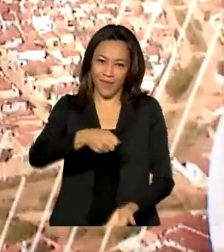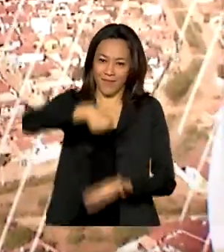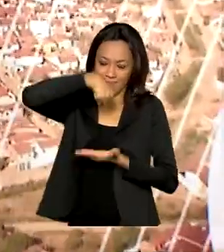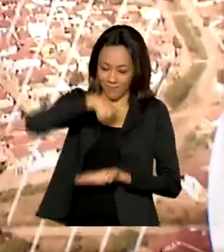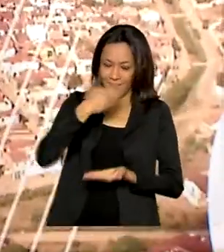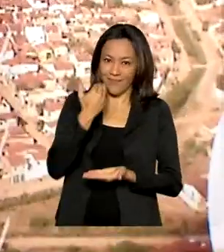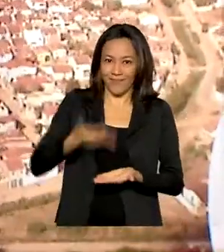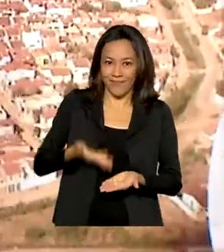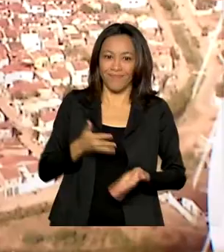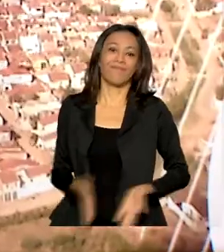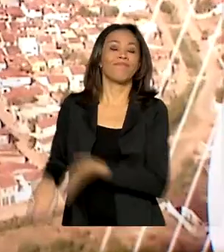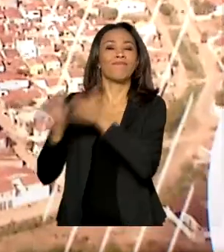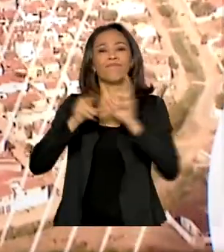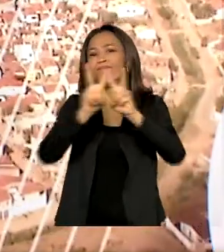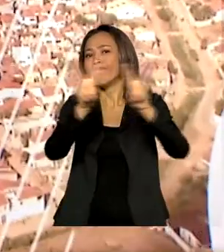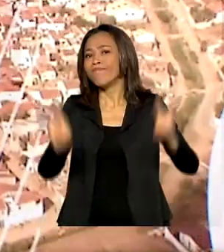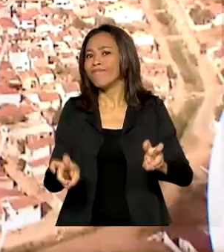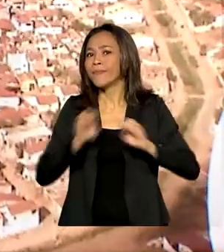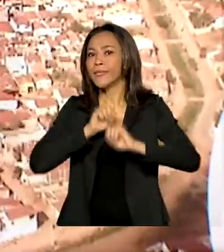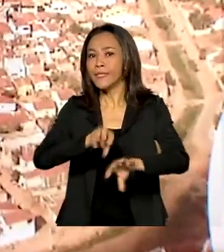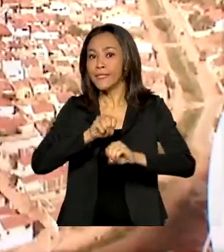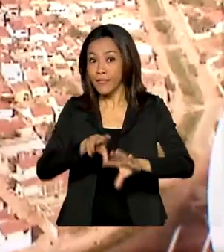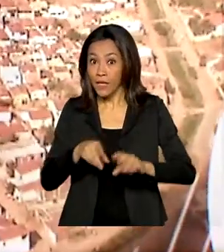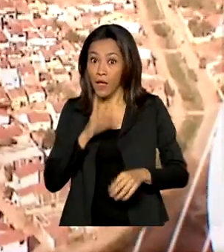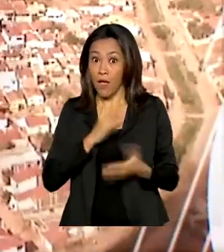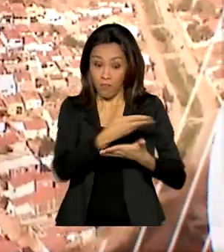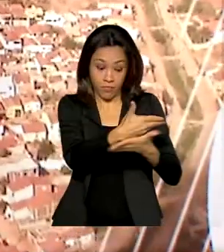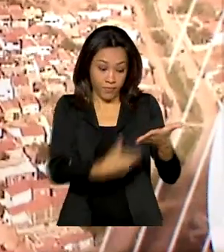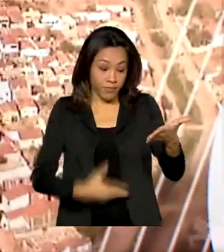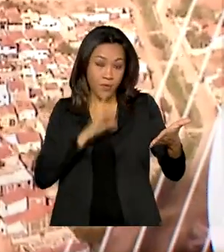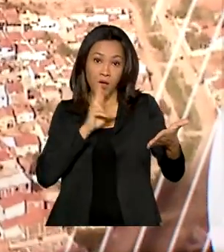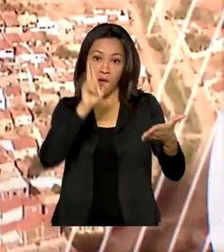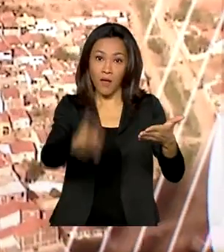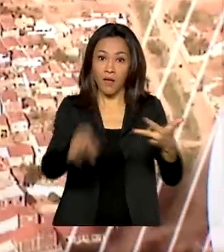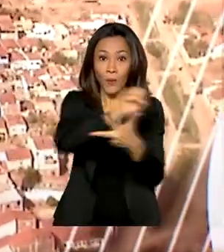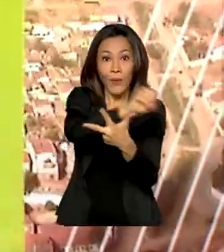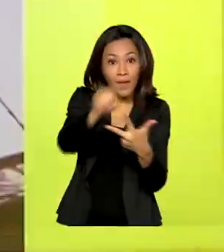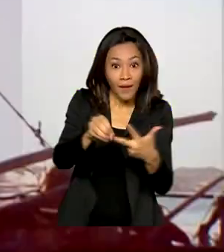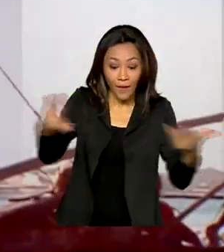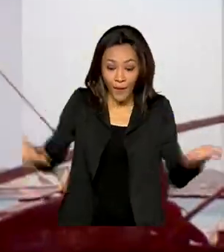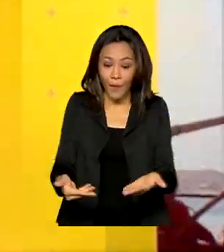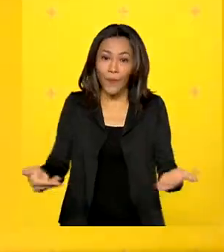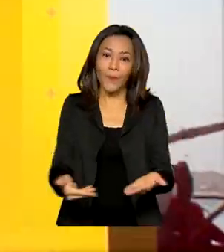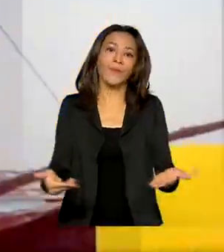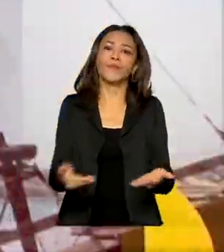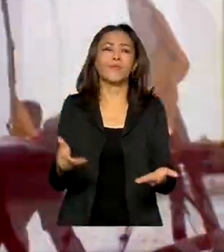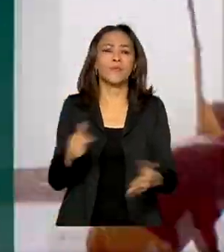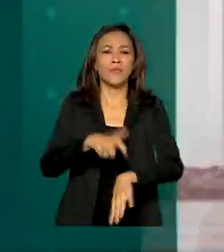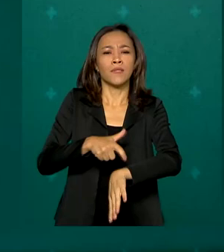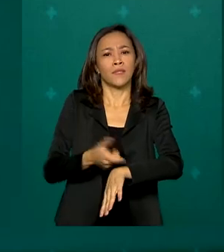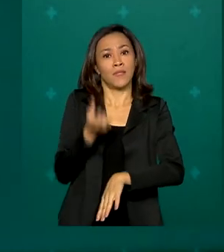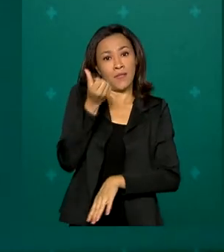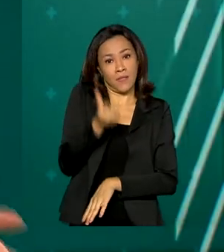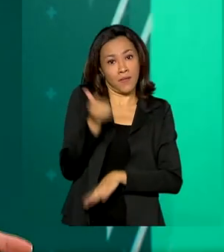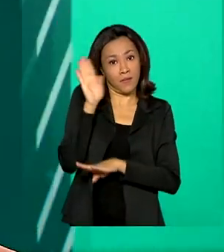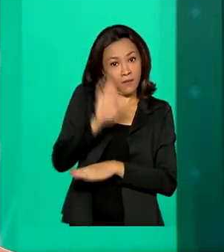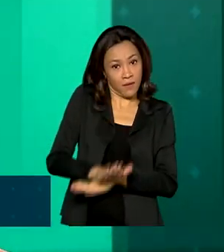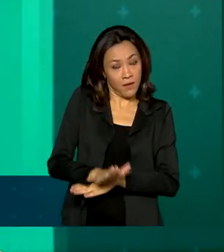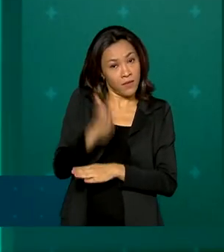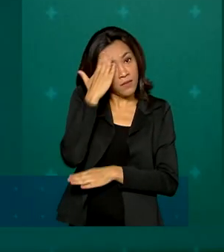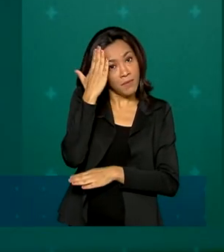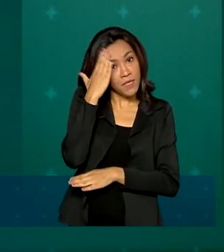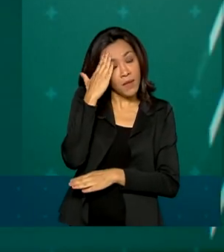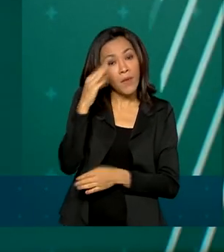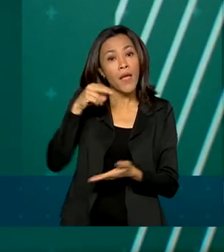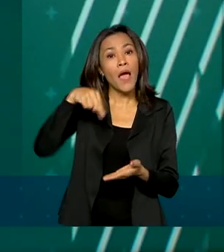Vamos falar agora de educação, porque o resultado do Exame Nacional do Ensino Médio, ENEM, sai hoje a partir das 6 da tarde. Para saber